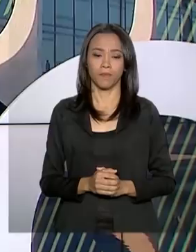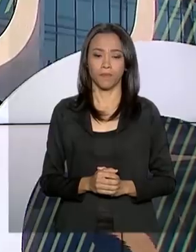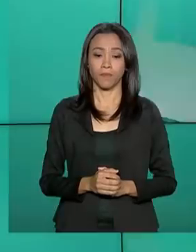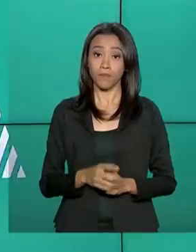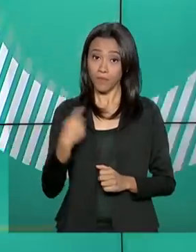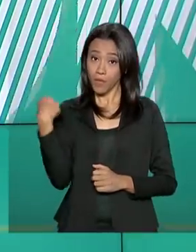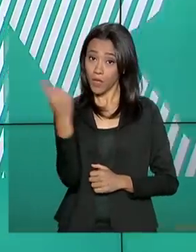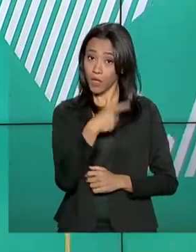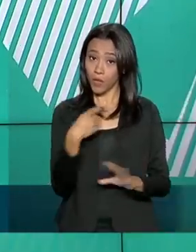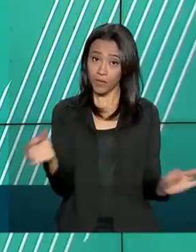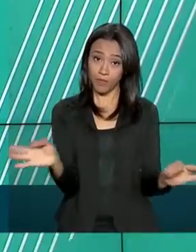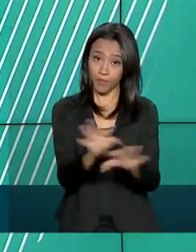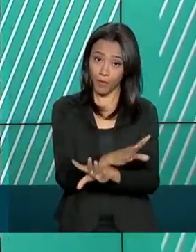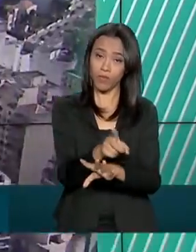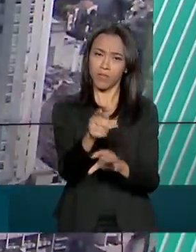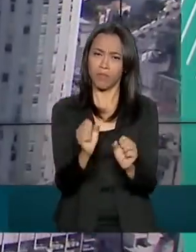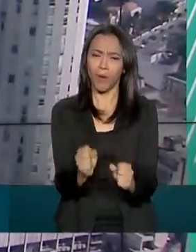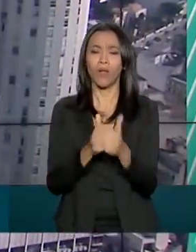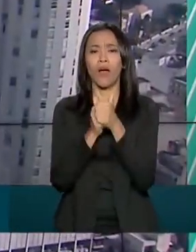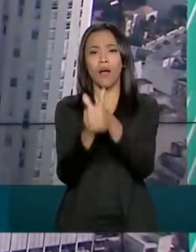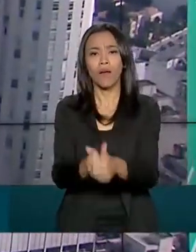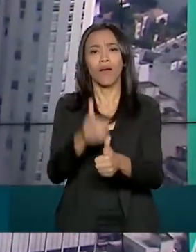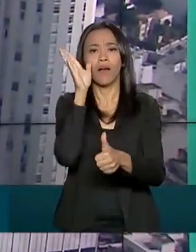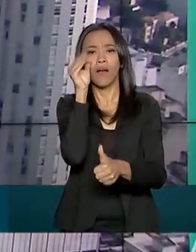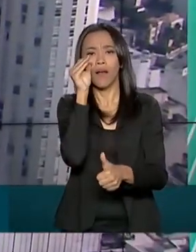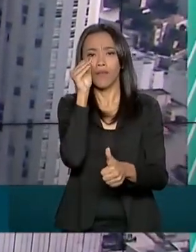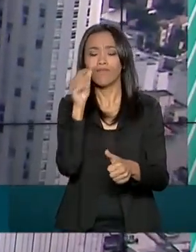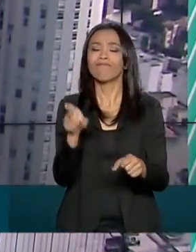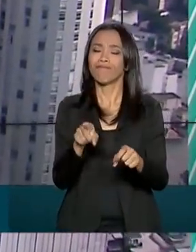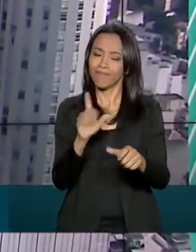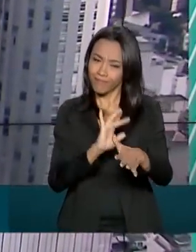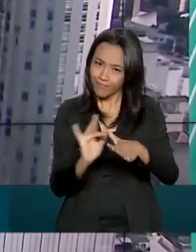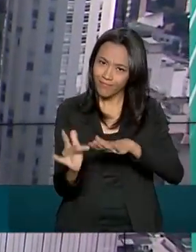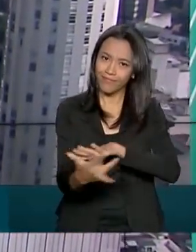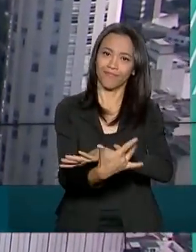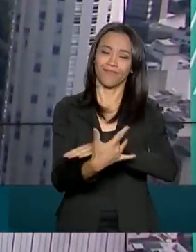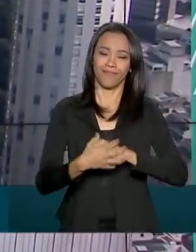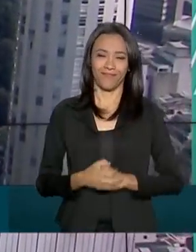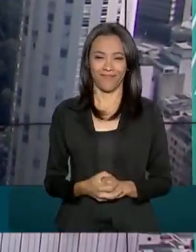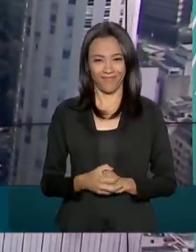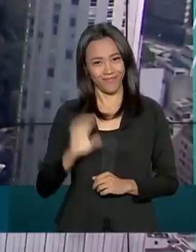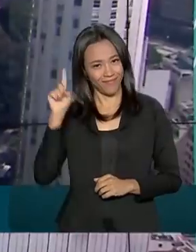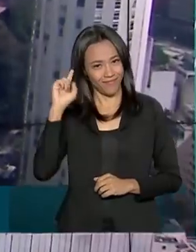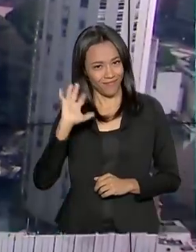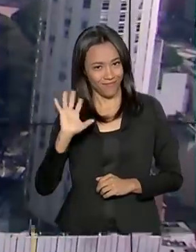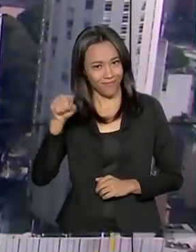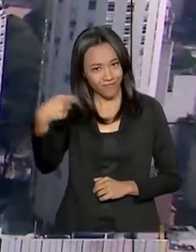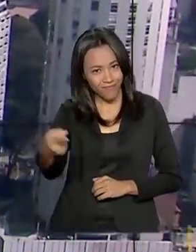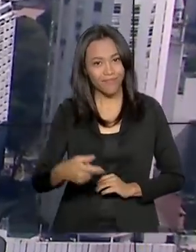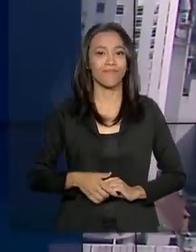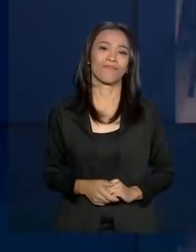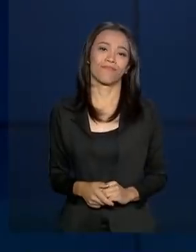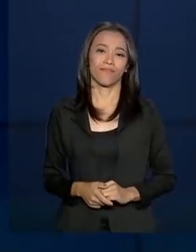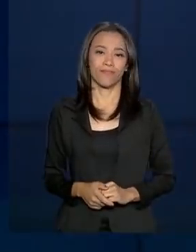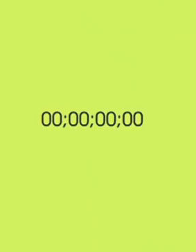Nós ficamos por aqui. Você pode acompanhar também a gente pelas redes sociais. Até a próxima edição.